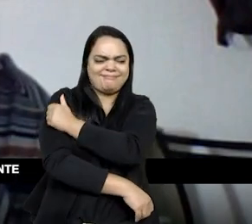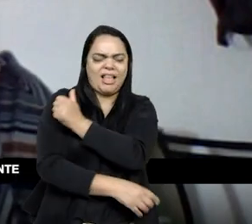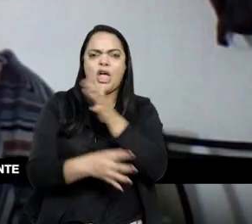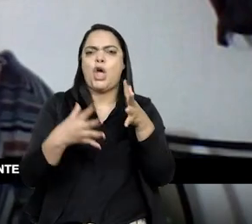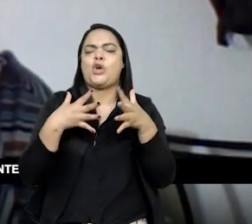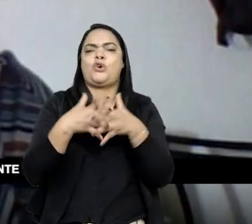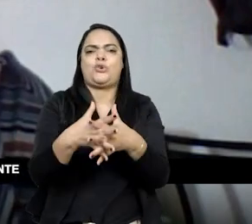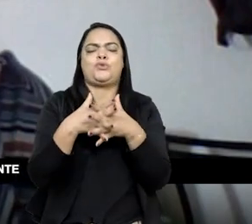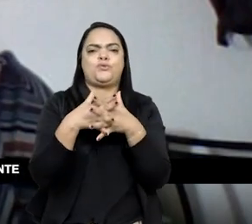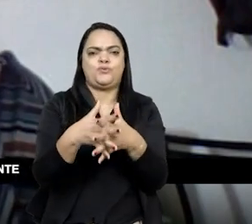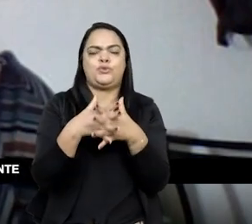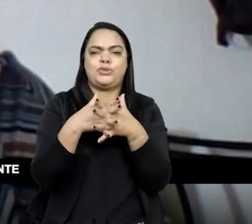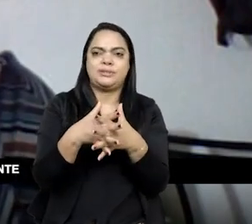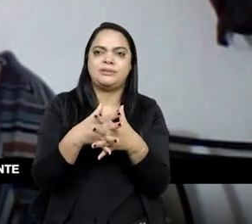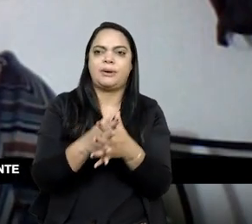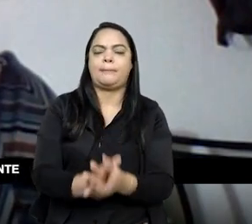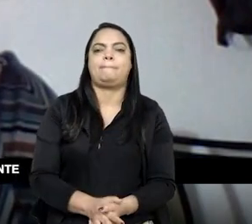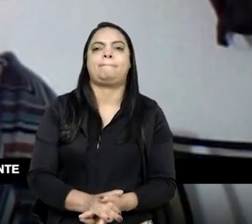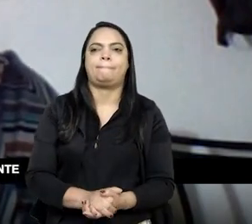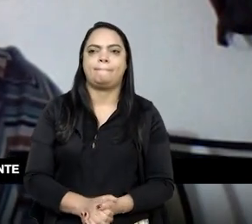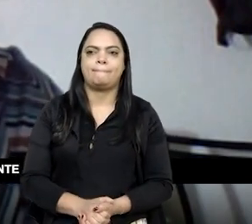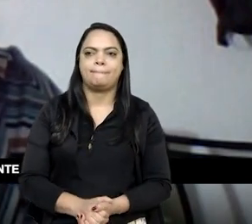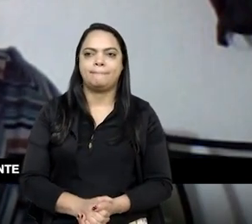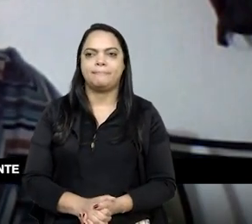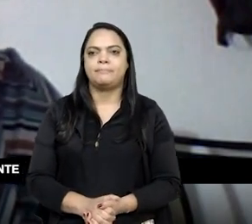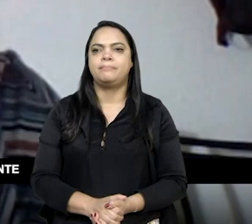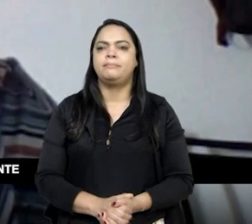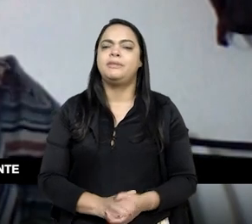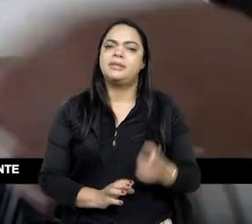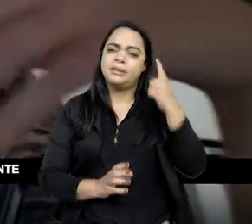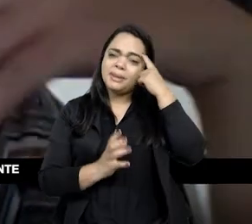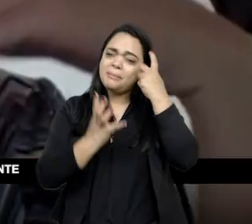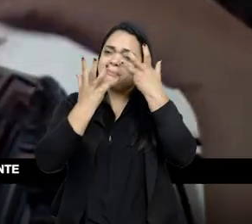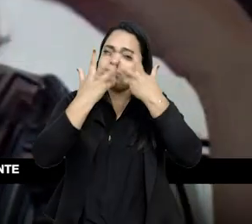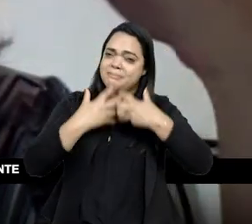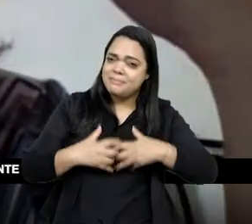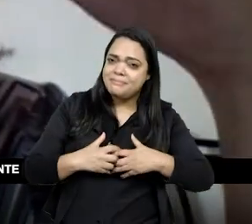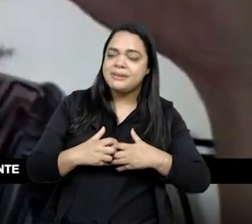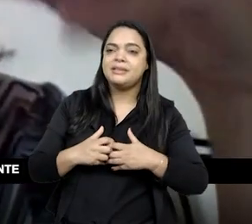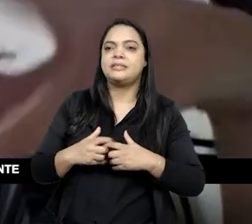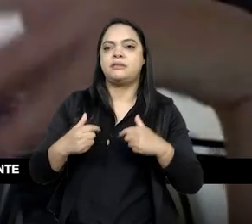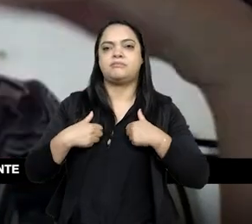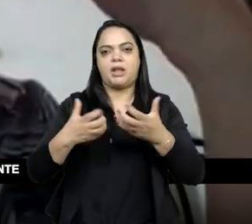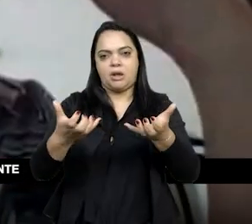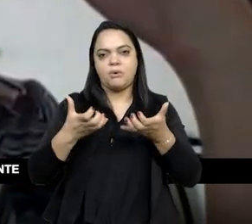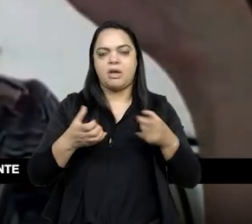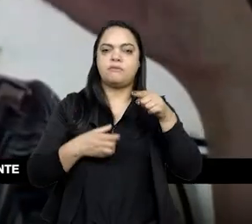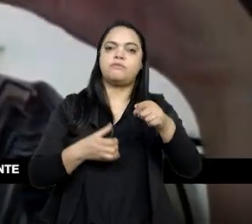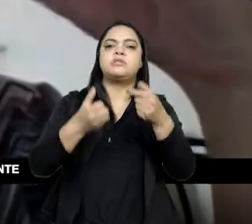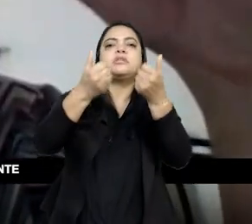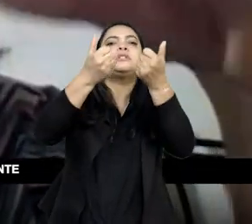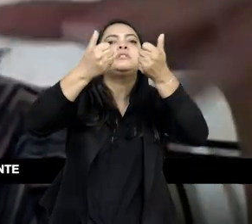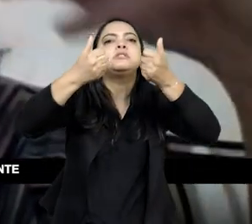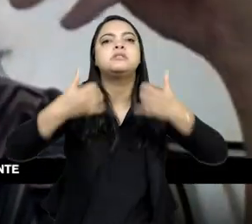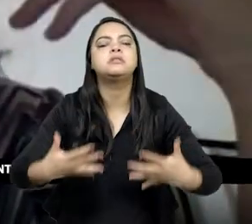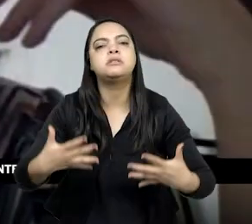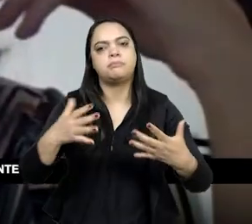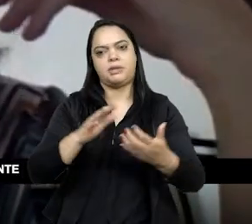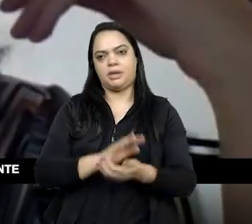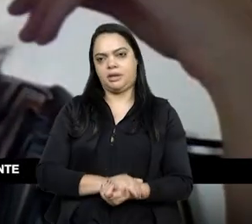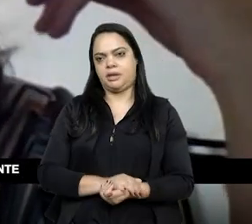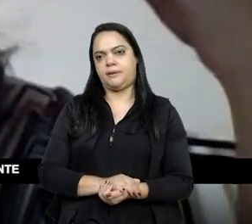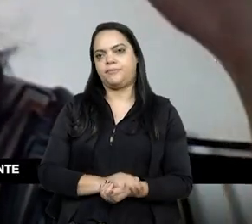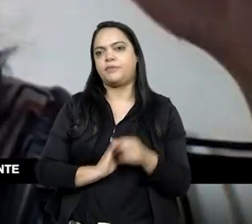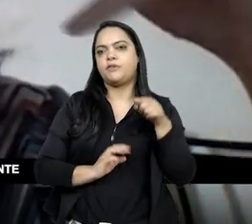isso. E, pensando nisso, eu queria que você falasse assim por alto do que você